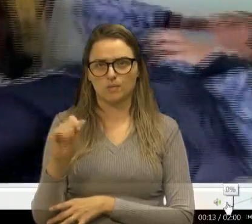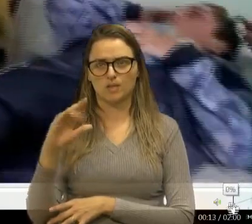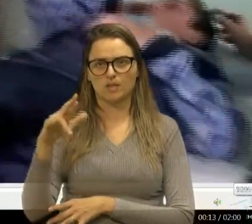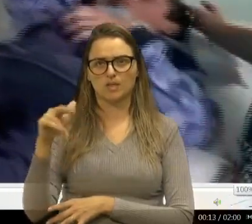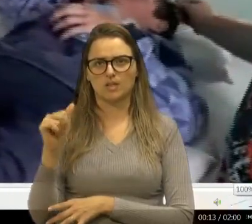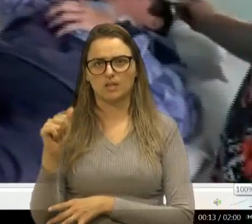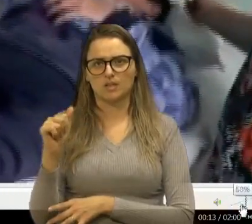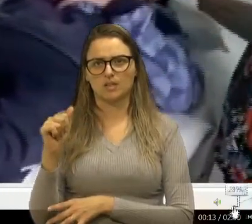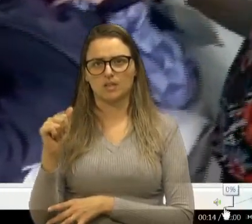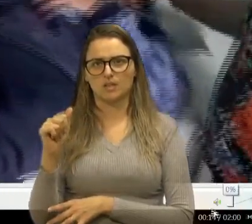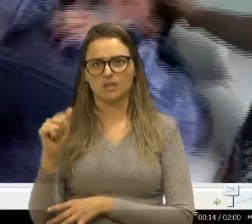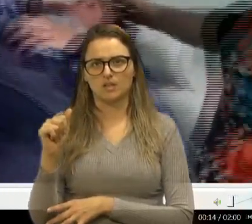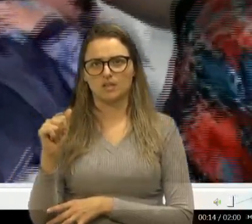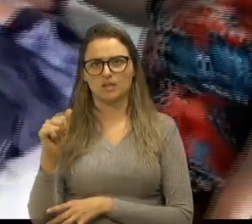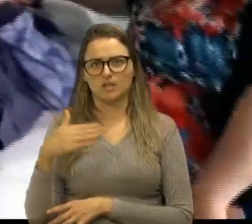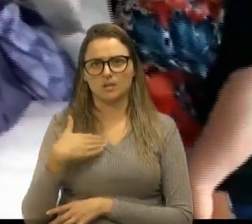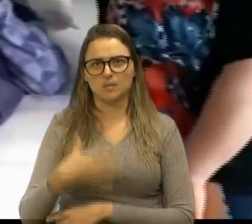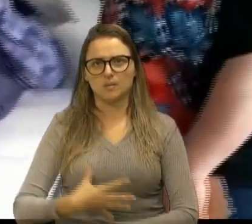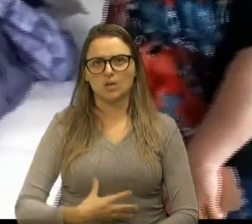no colégio.